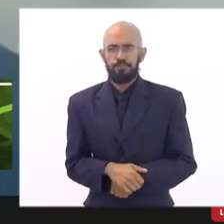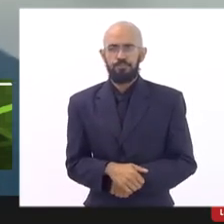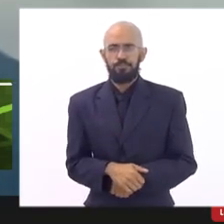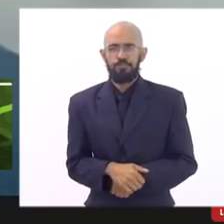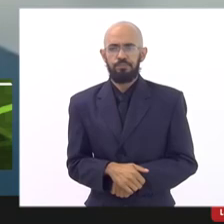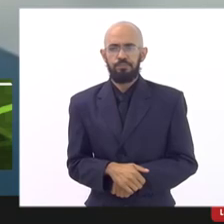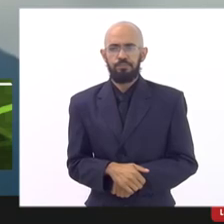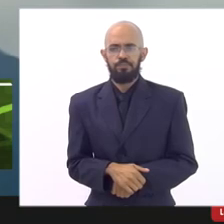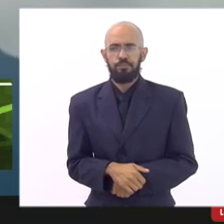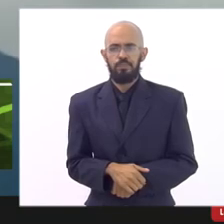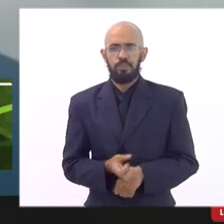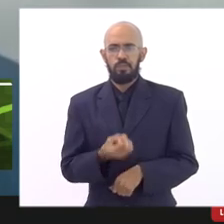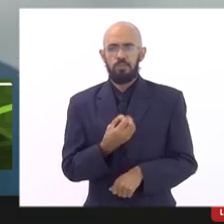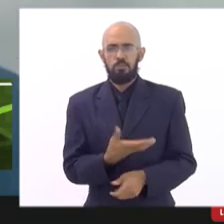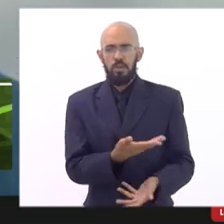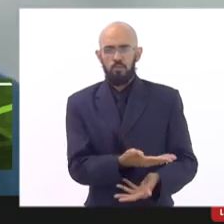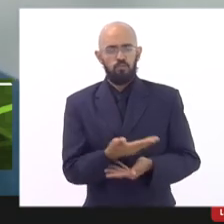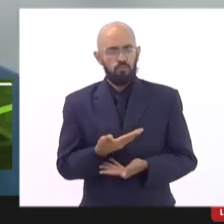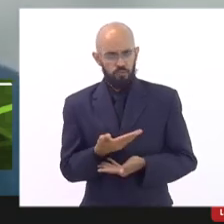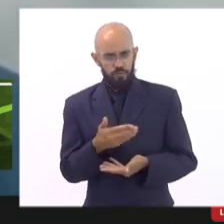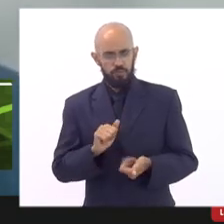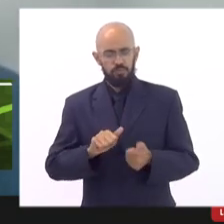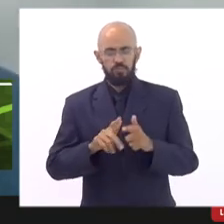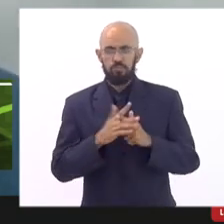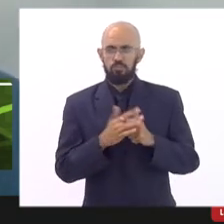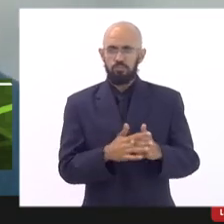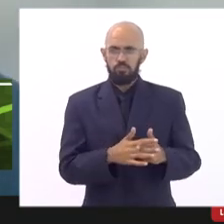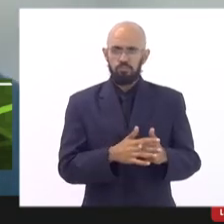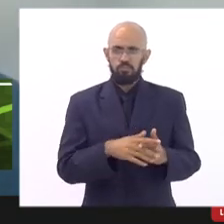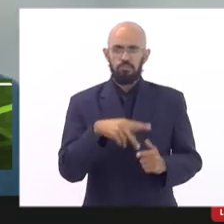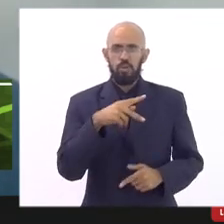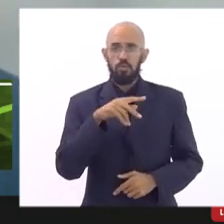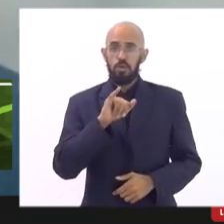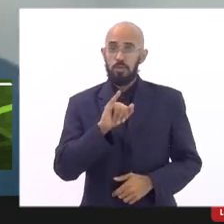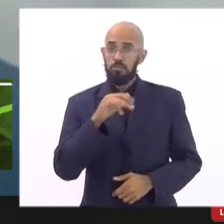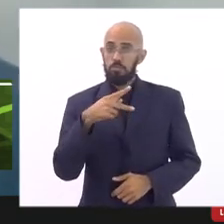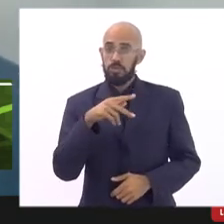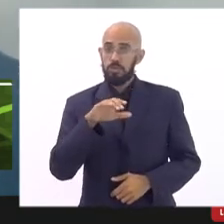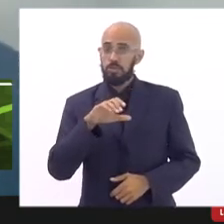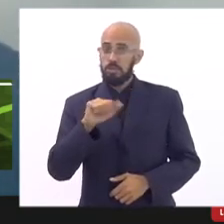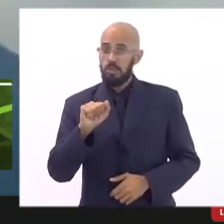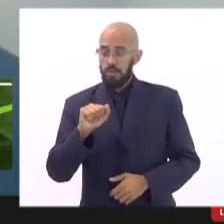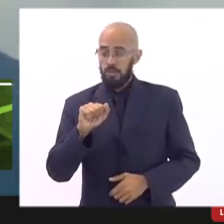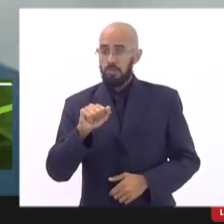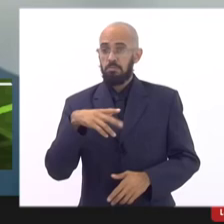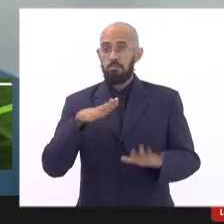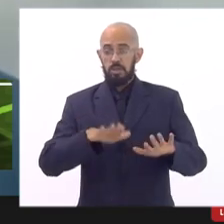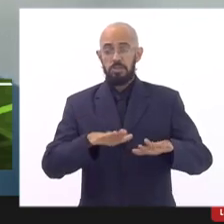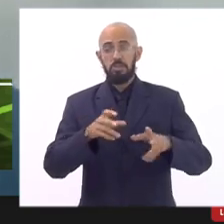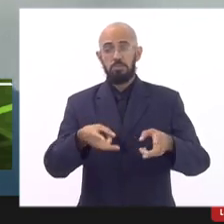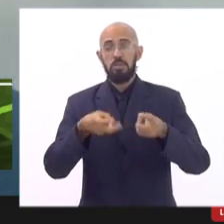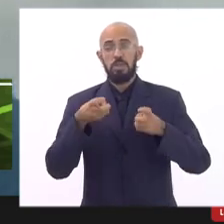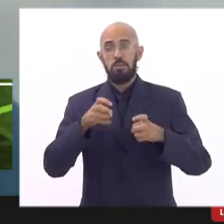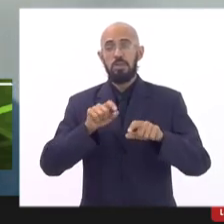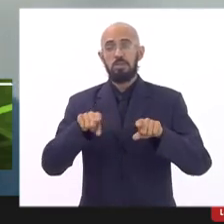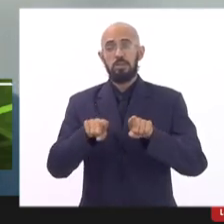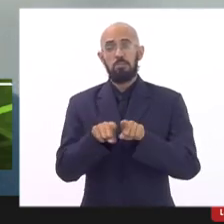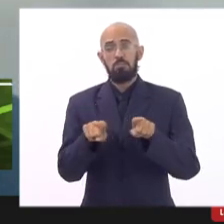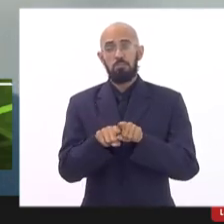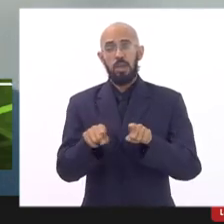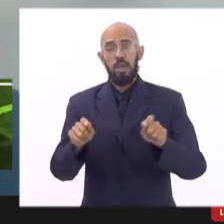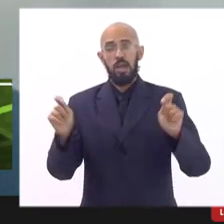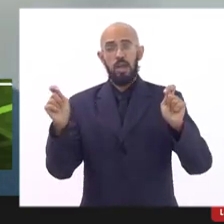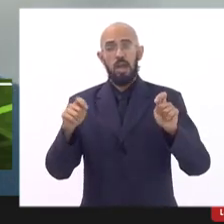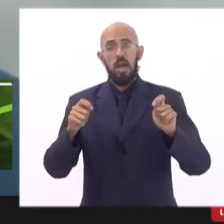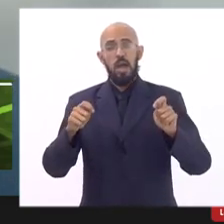muito bem-vinda à iniciativa do reajuste pelo IPCA é que considerasse a possibilidade de eleição de